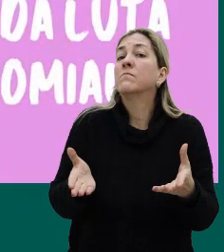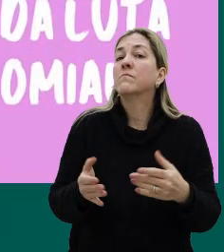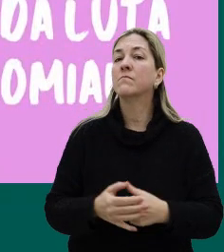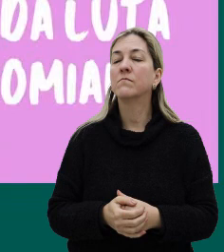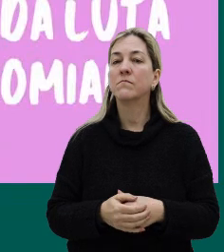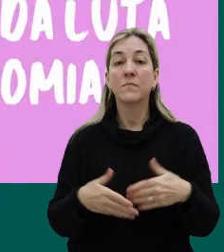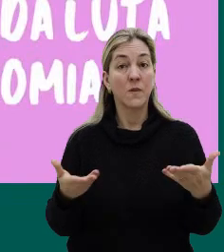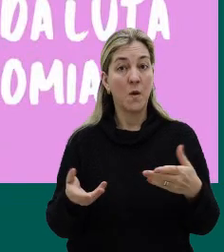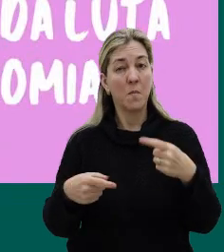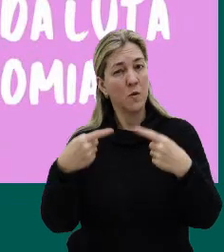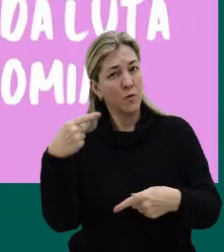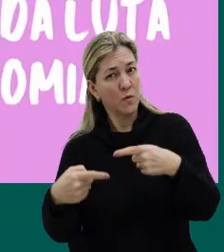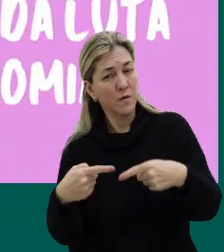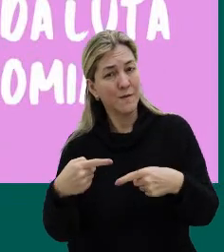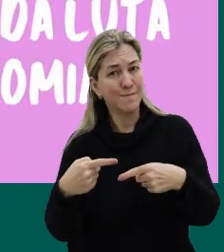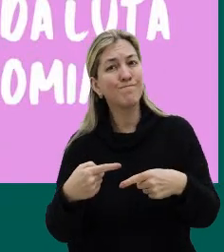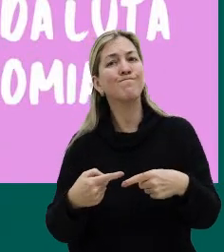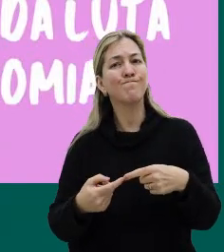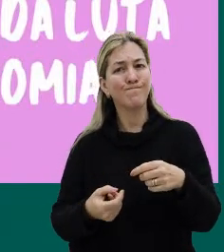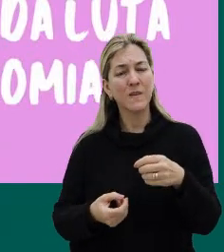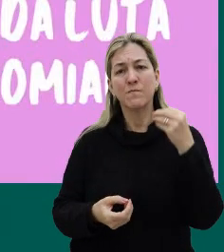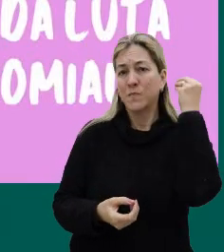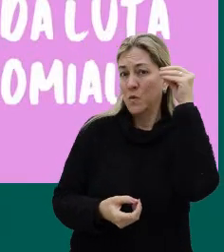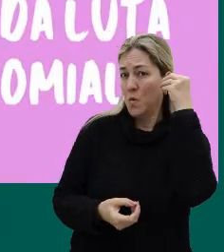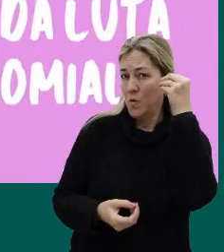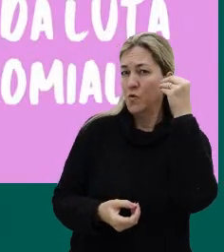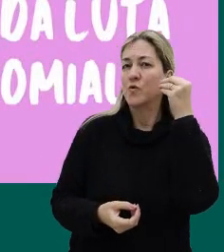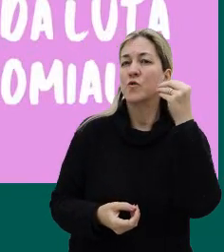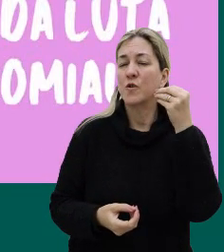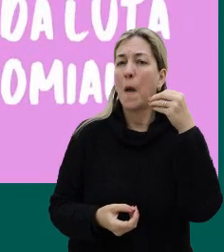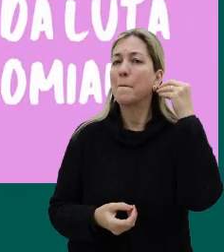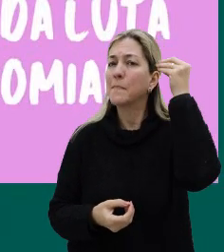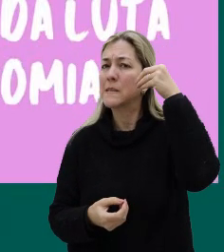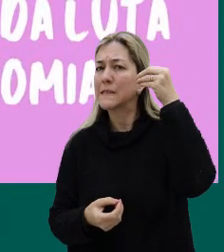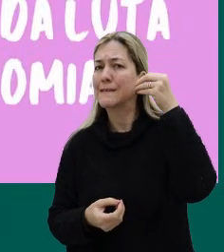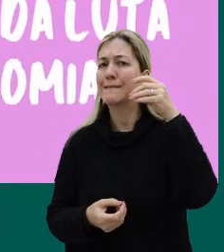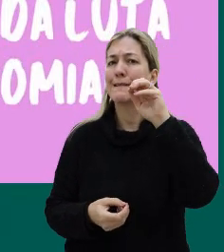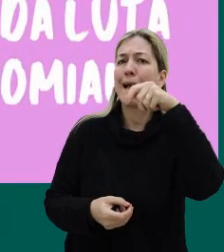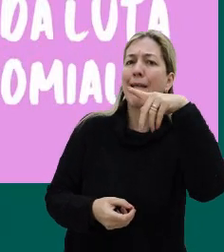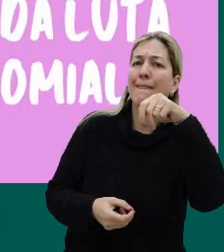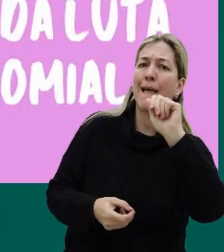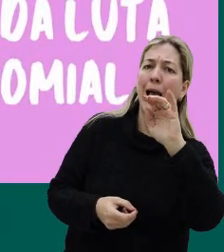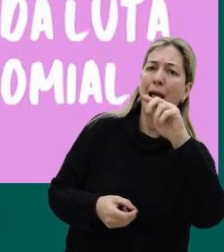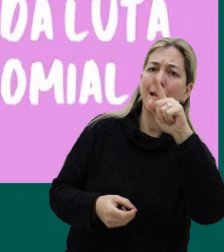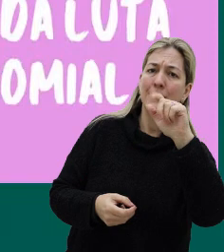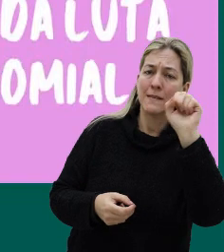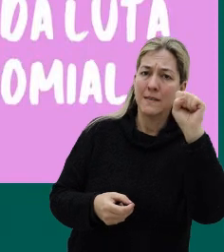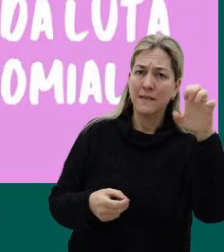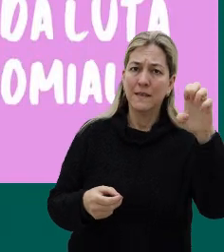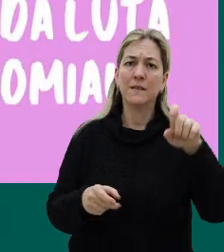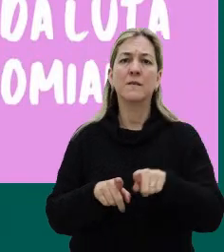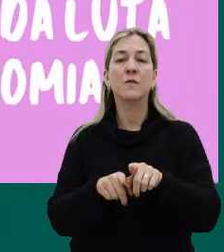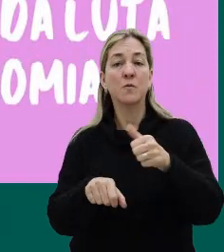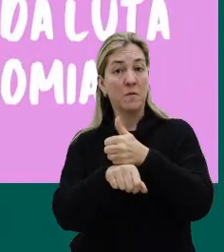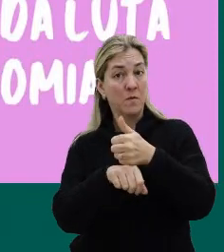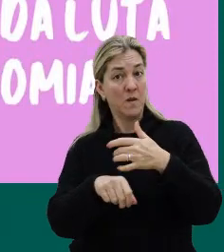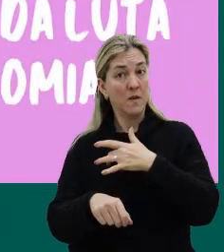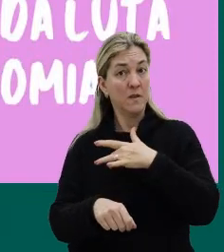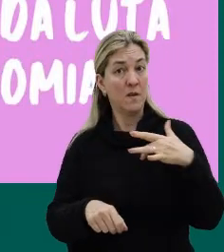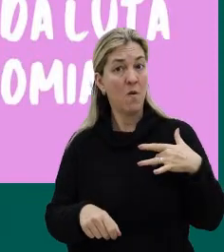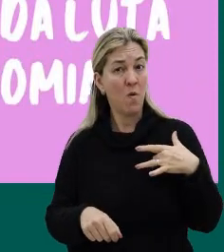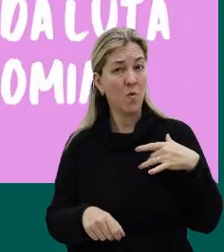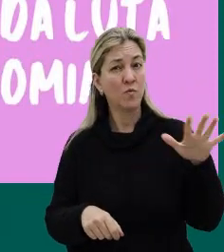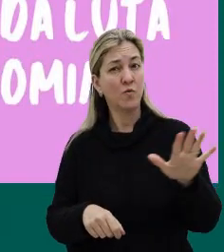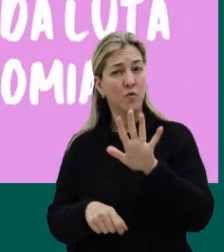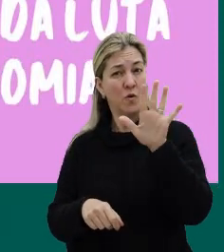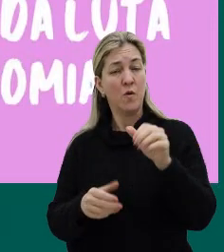Então, é uma discussão bem cara para a psicologia, né, psicanálise e para os profissionais de saúde em geral. Então, o movimento